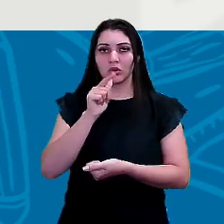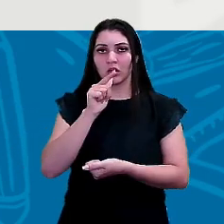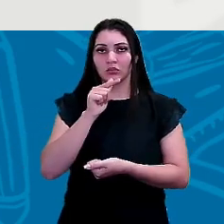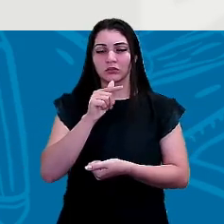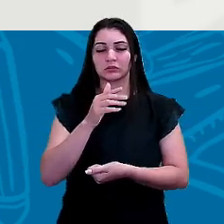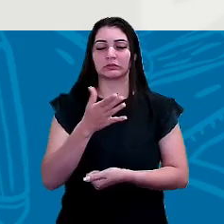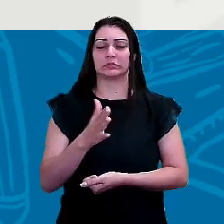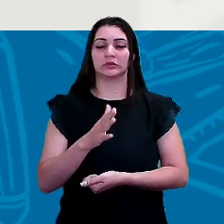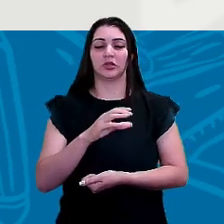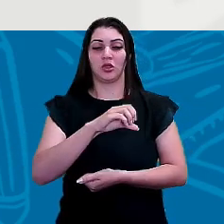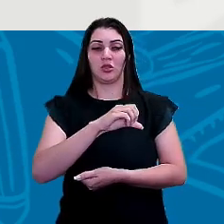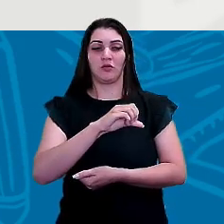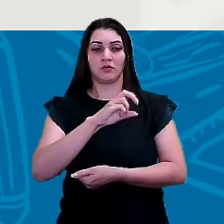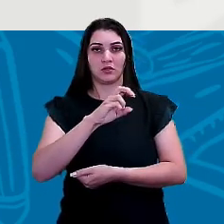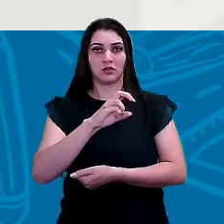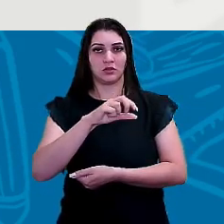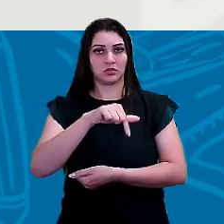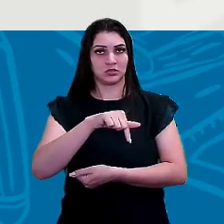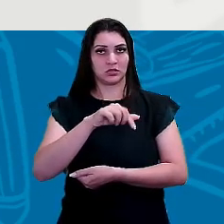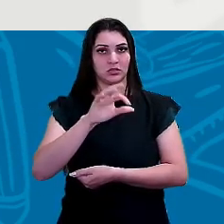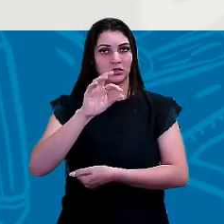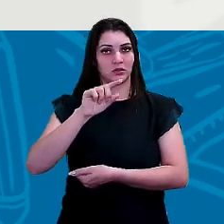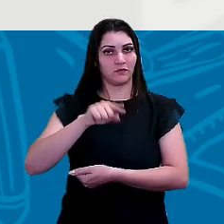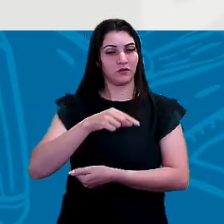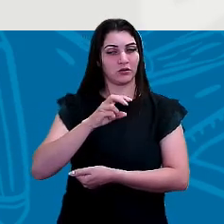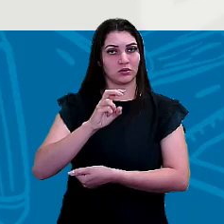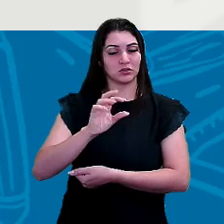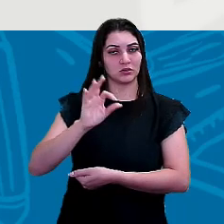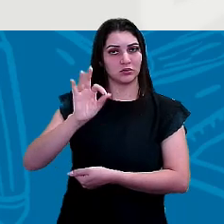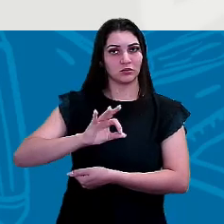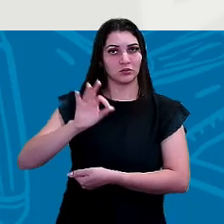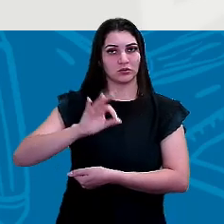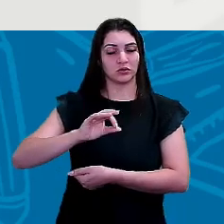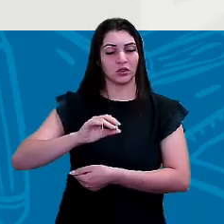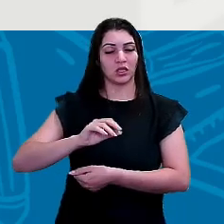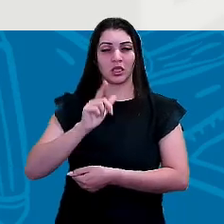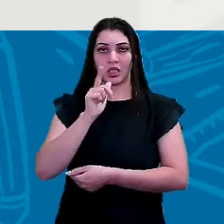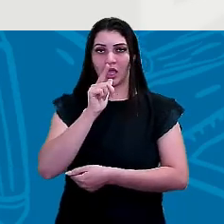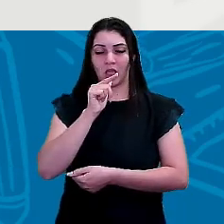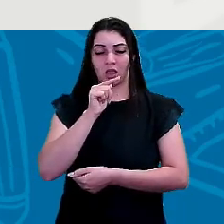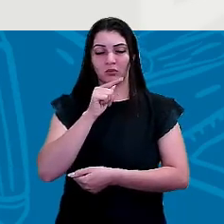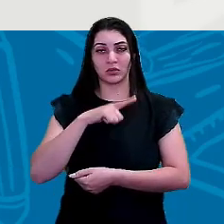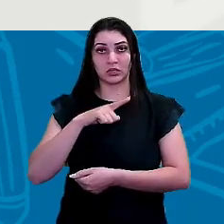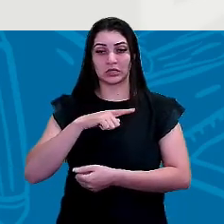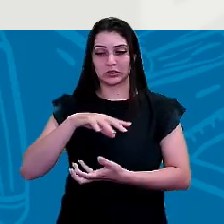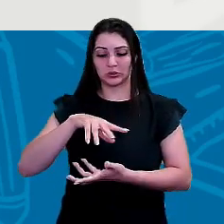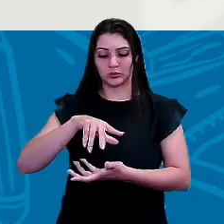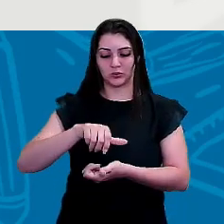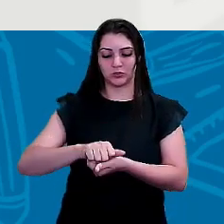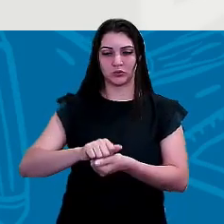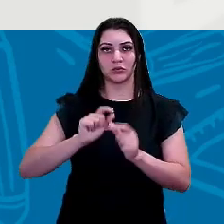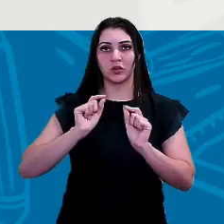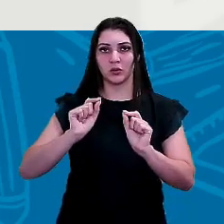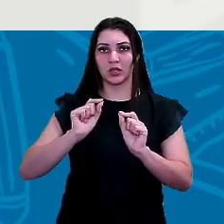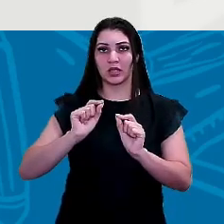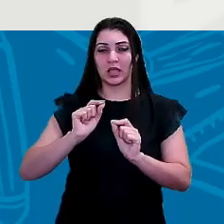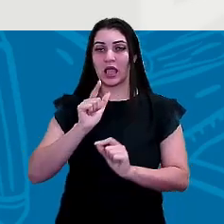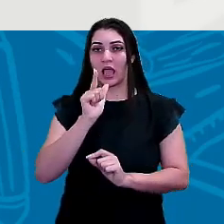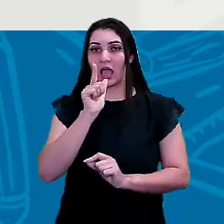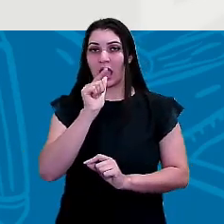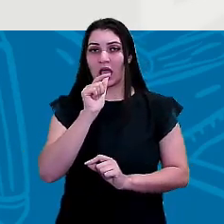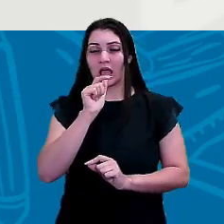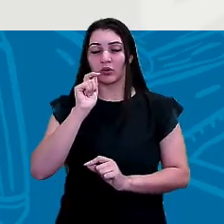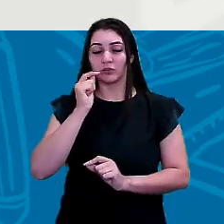,5% da água presente no mundo, que encontramos no mundo, é a água salgada